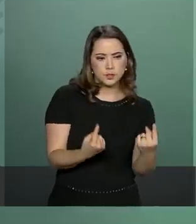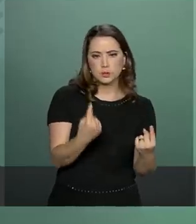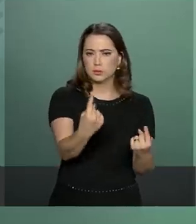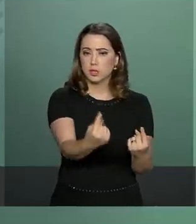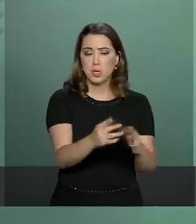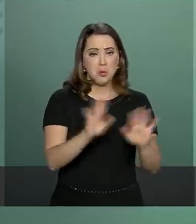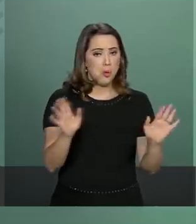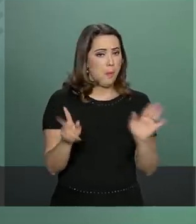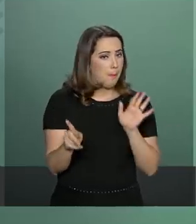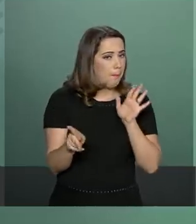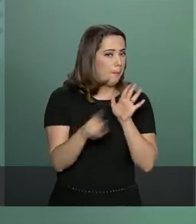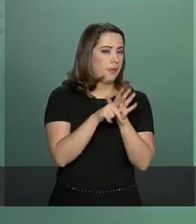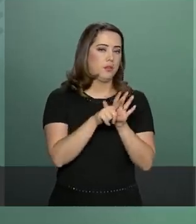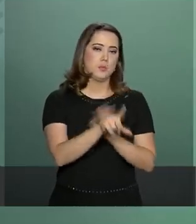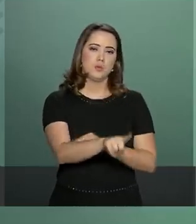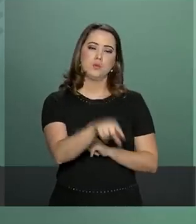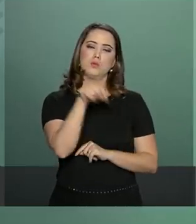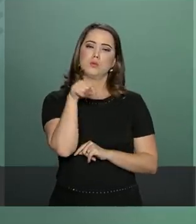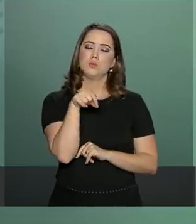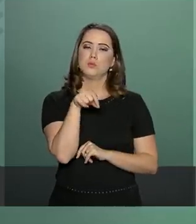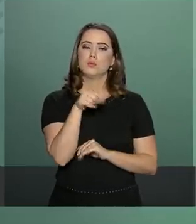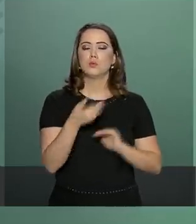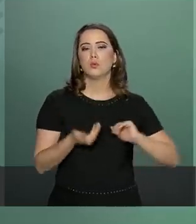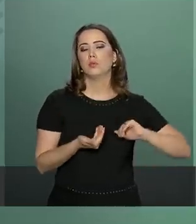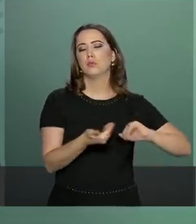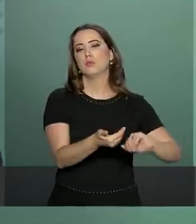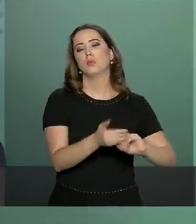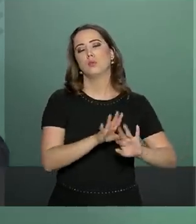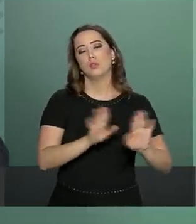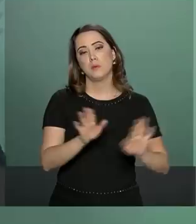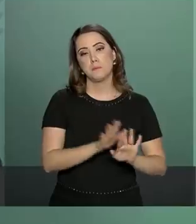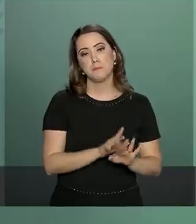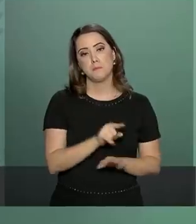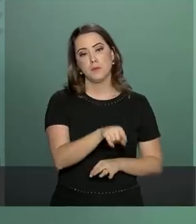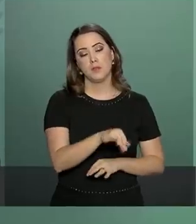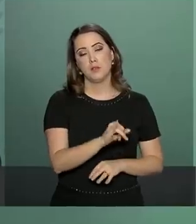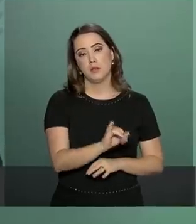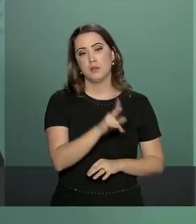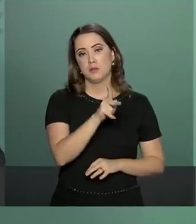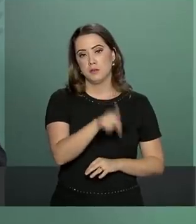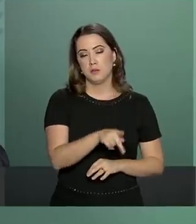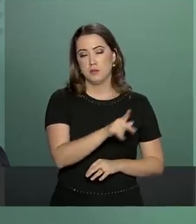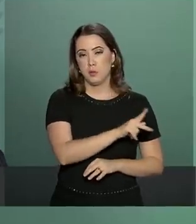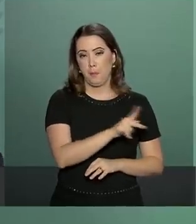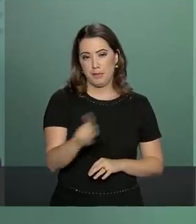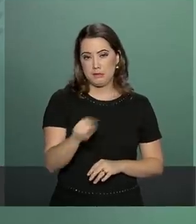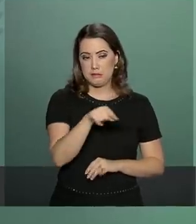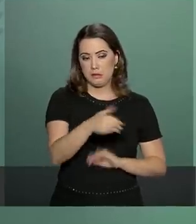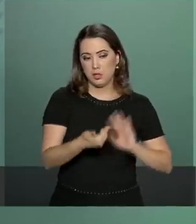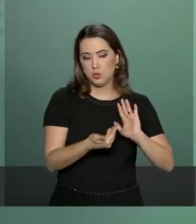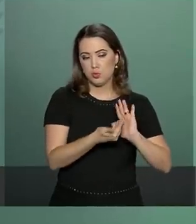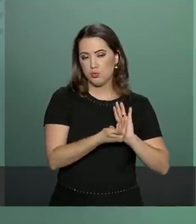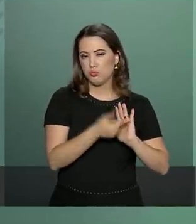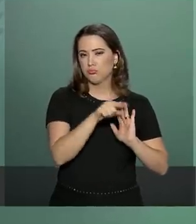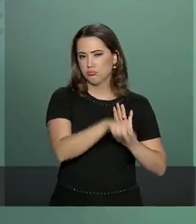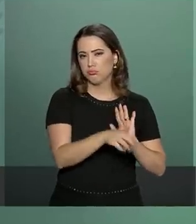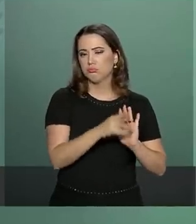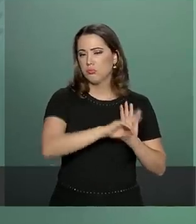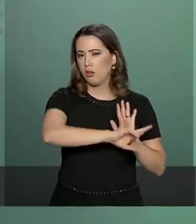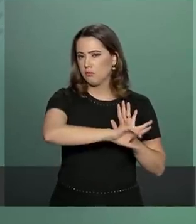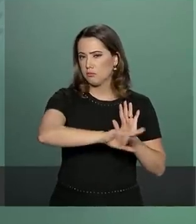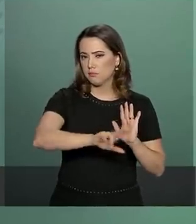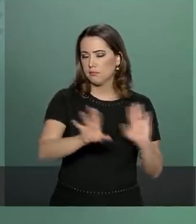outro, cabe naturalmente àquela casa, e à sua presidência, às várias